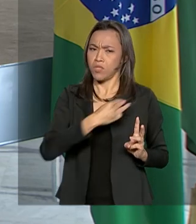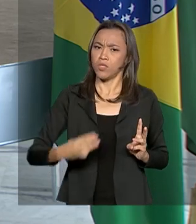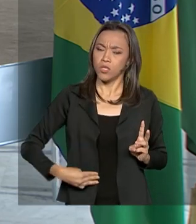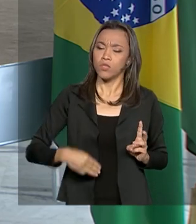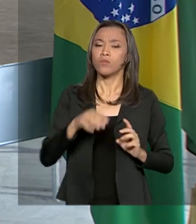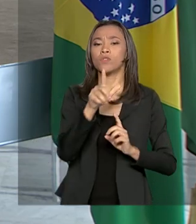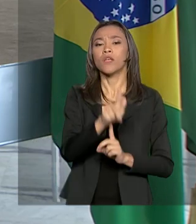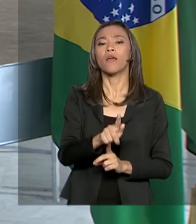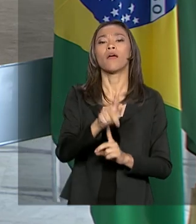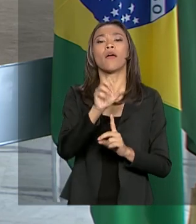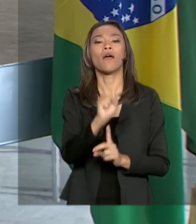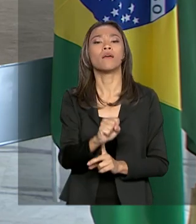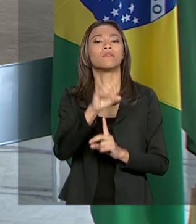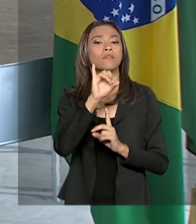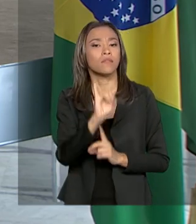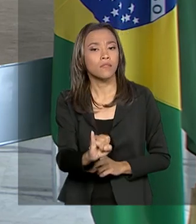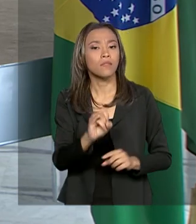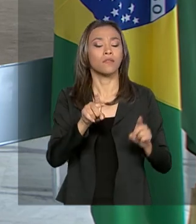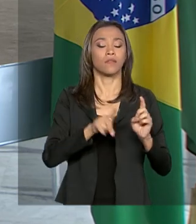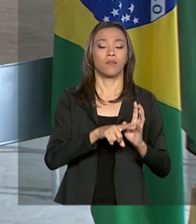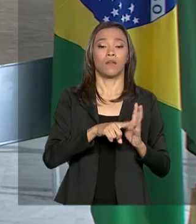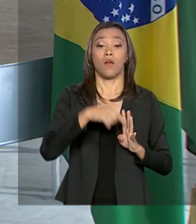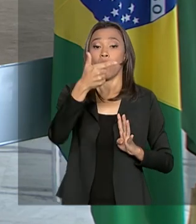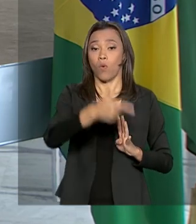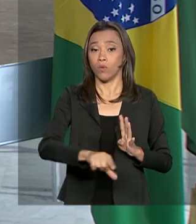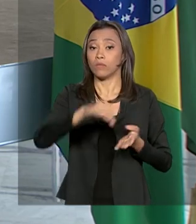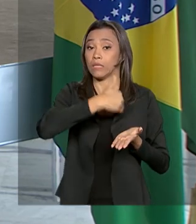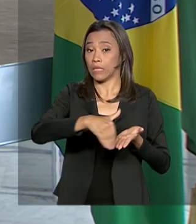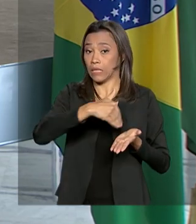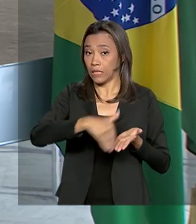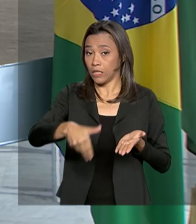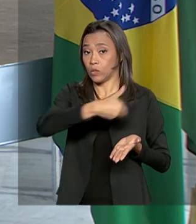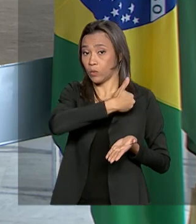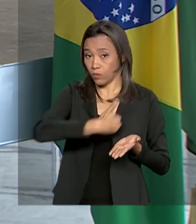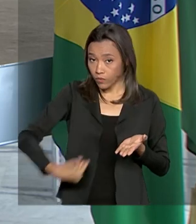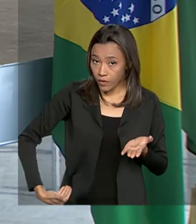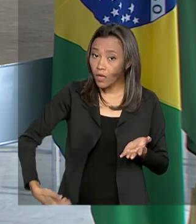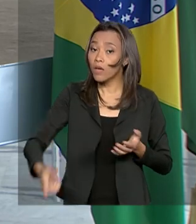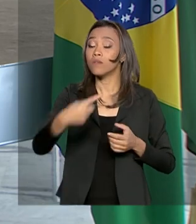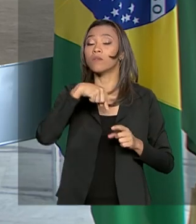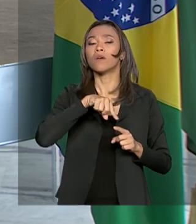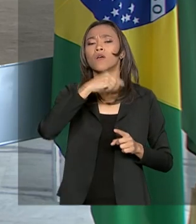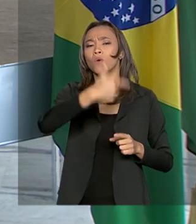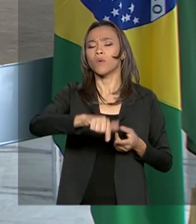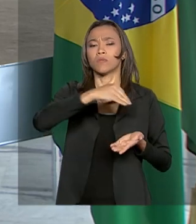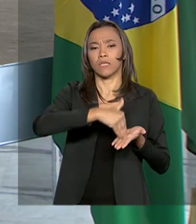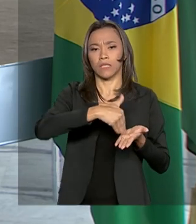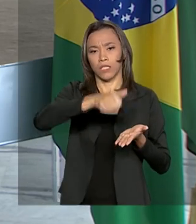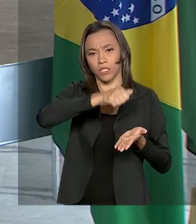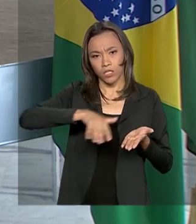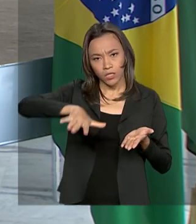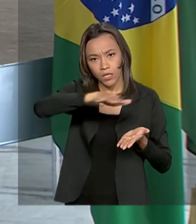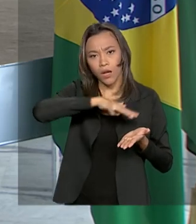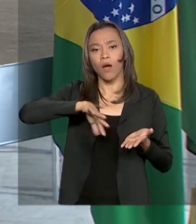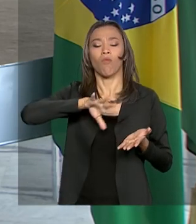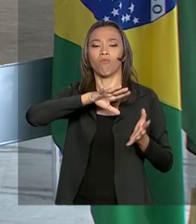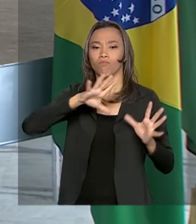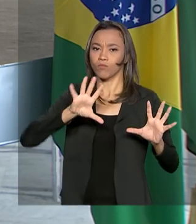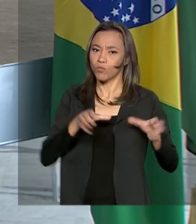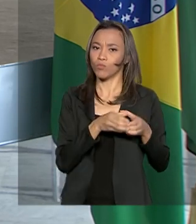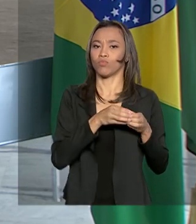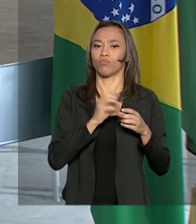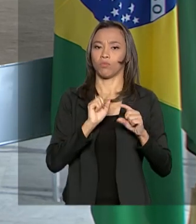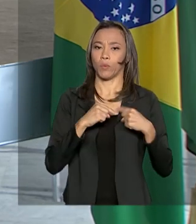GSI, Augusto Heleno, da Secretaria de Governo, Luiz Eduardo Ramos, e da Secretaria-Geral, Jorge Oliveira.